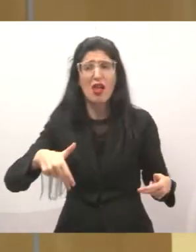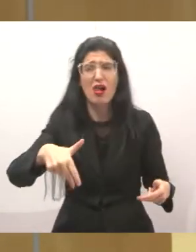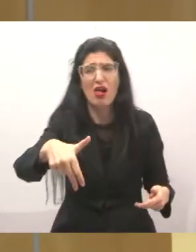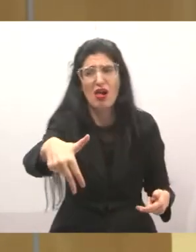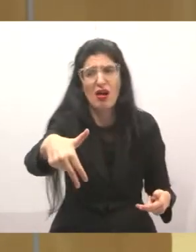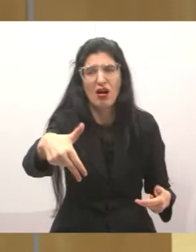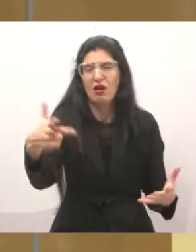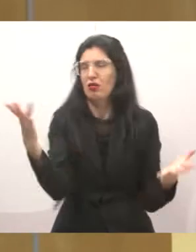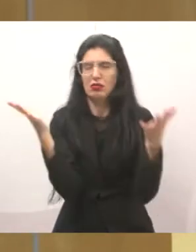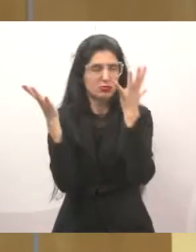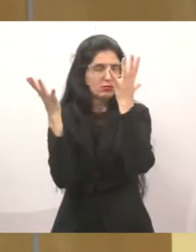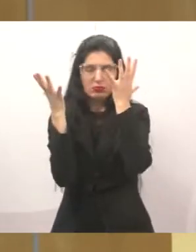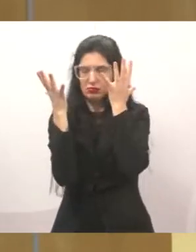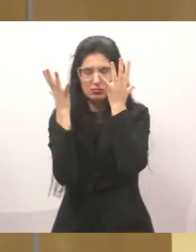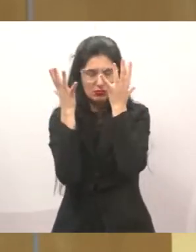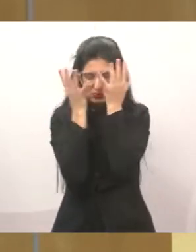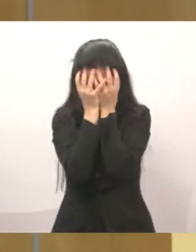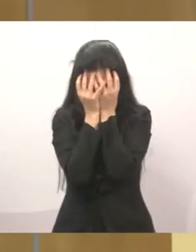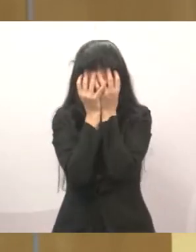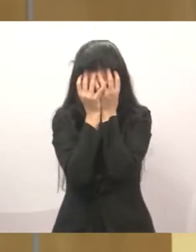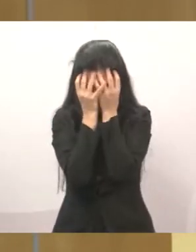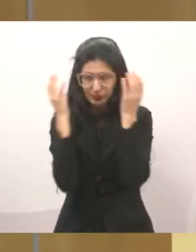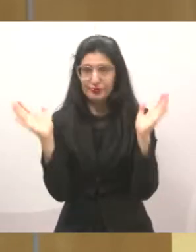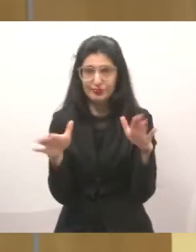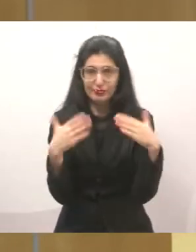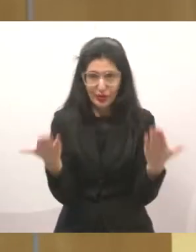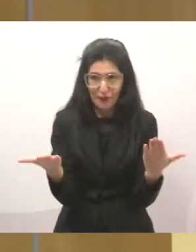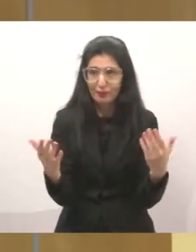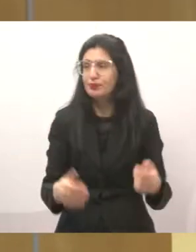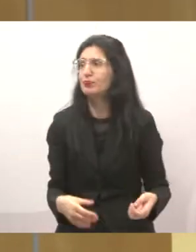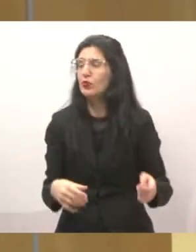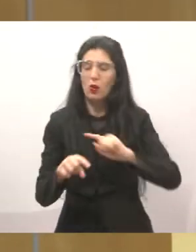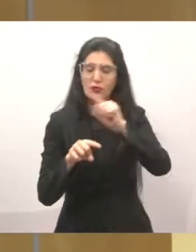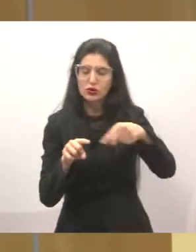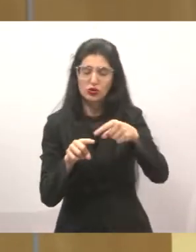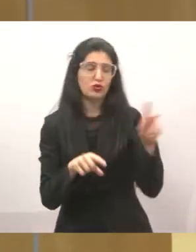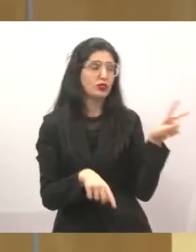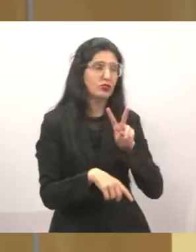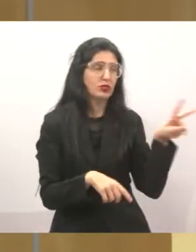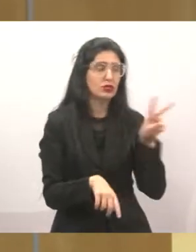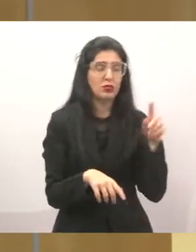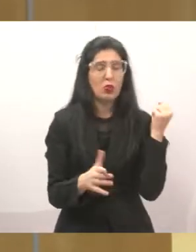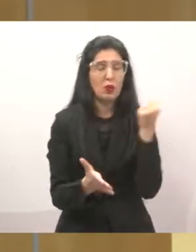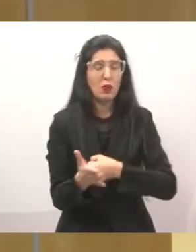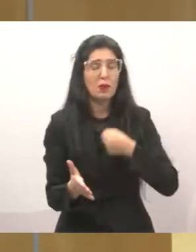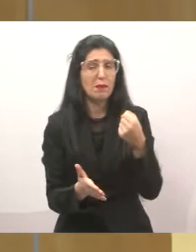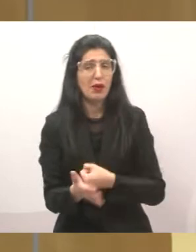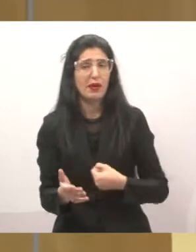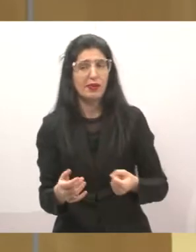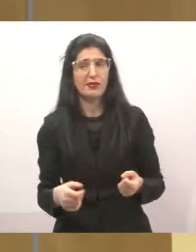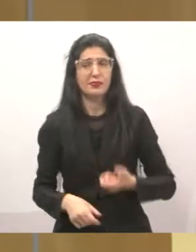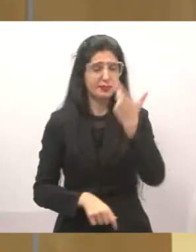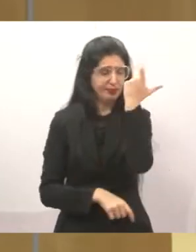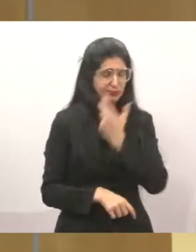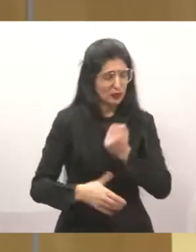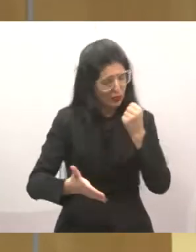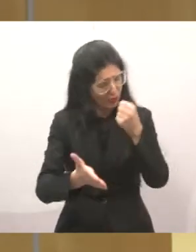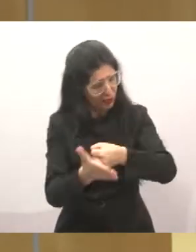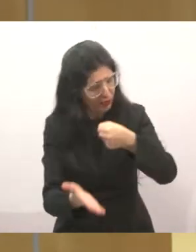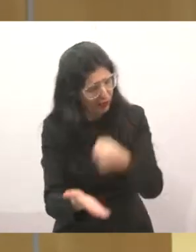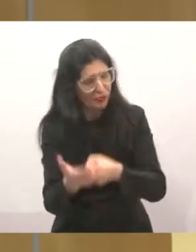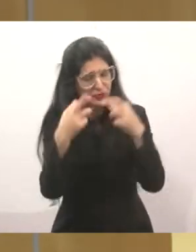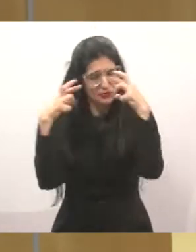e aí não tem como cobrar. E esse é o papel do vereador, né? A gente, enquanto vereador, a gente faz o papel de cobrança, de